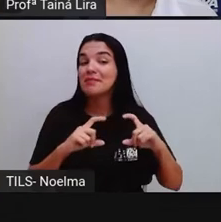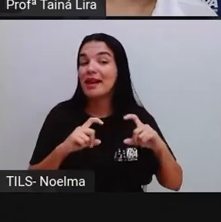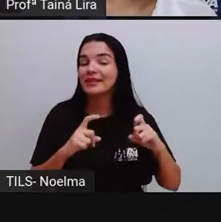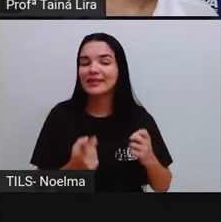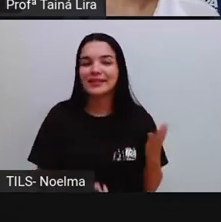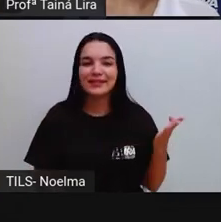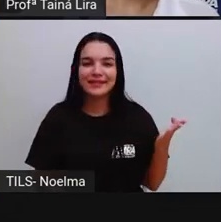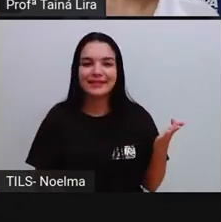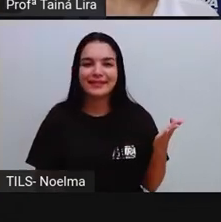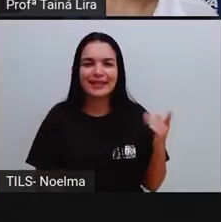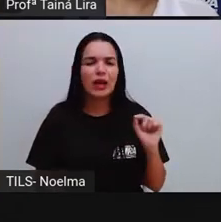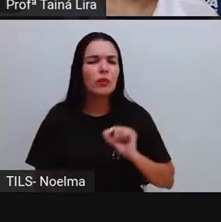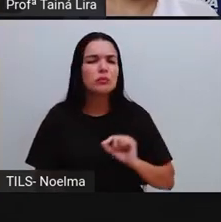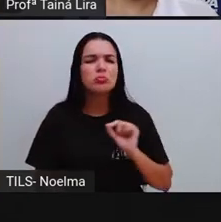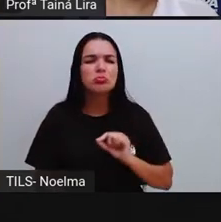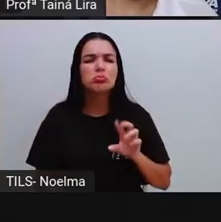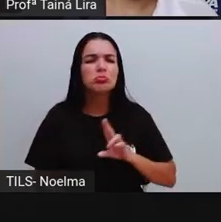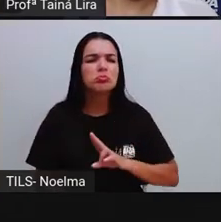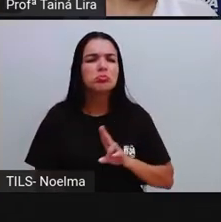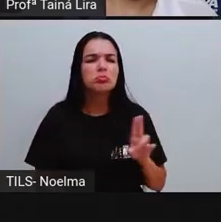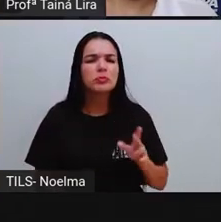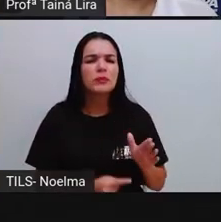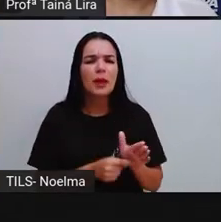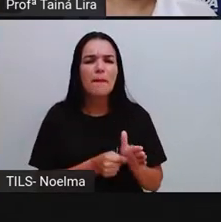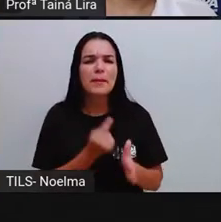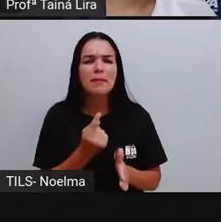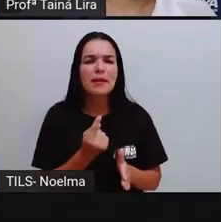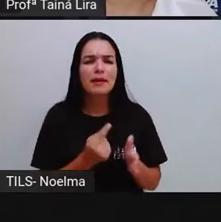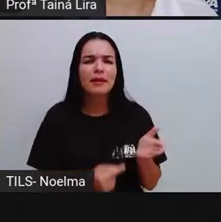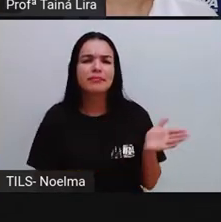imagens, Como é o nome dessa figura aqui?